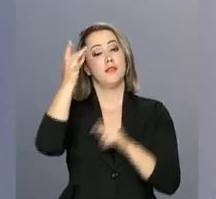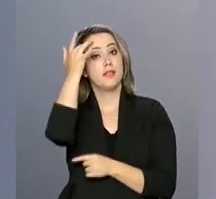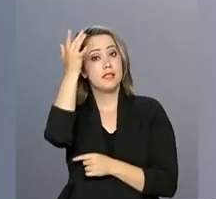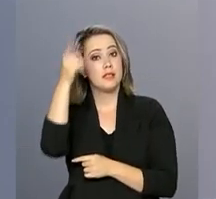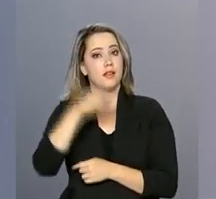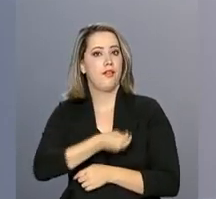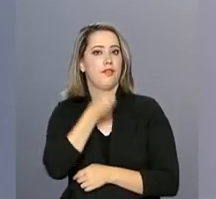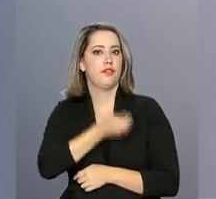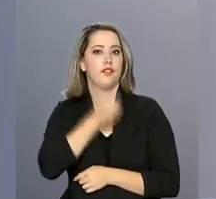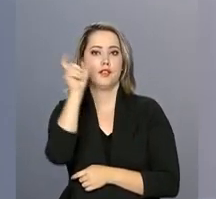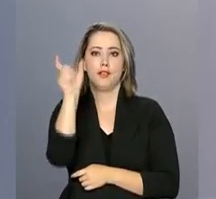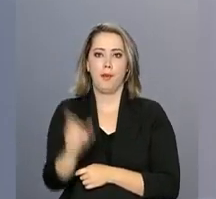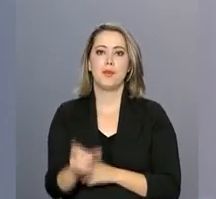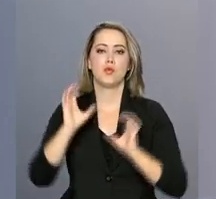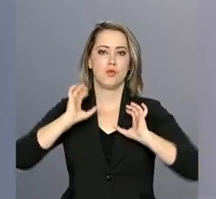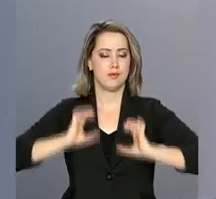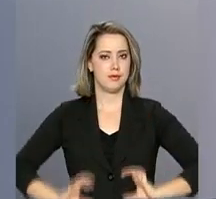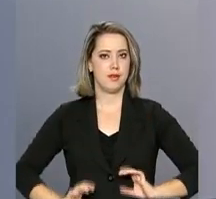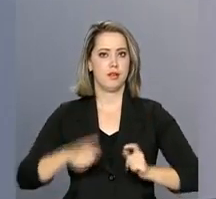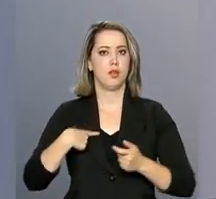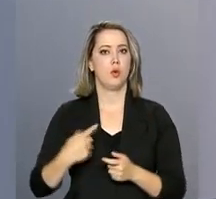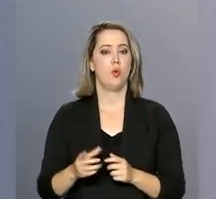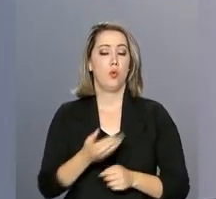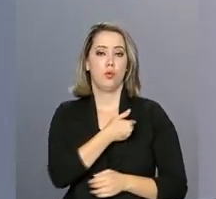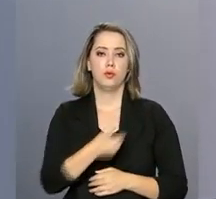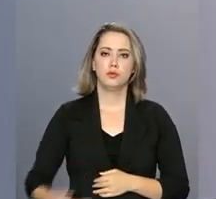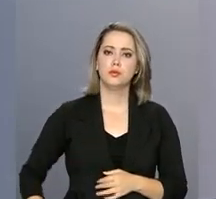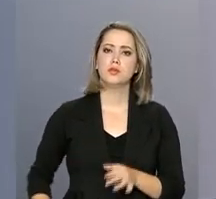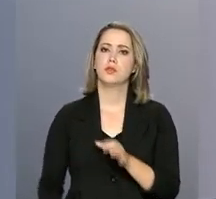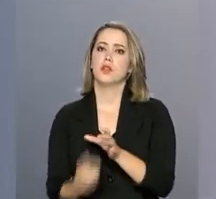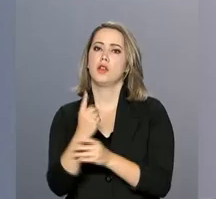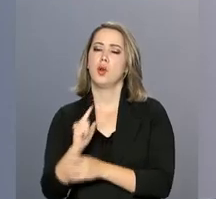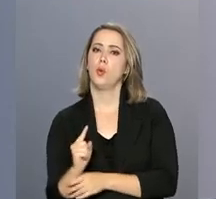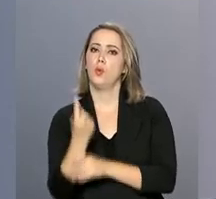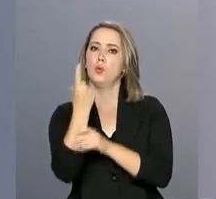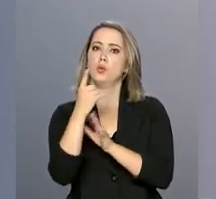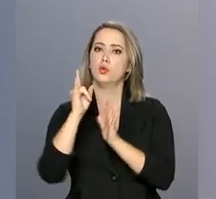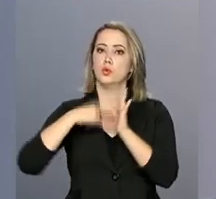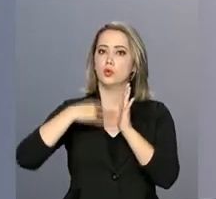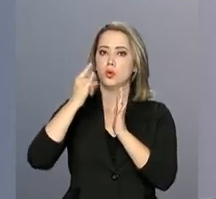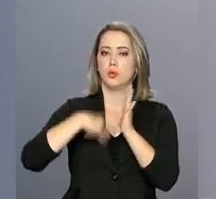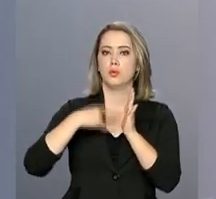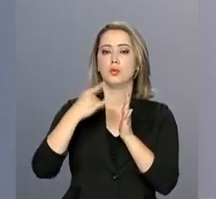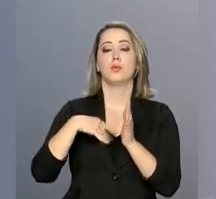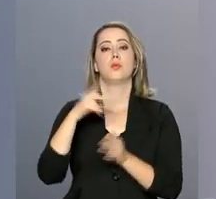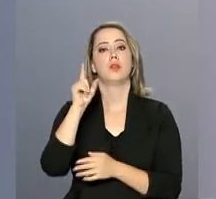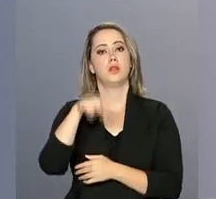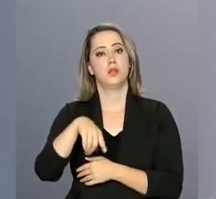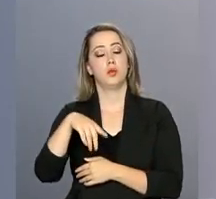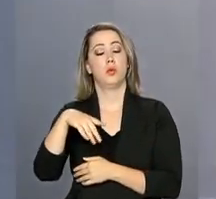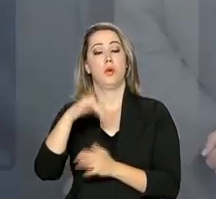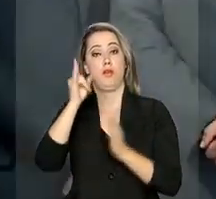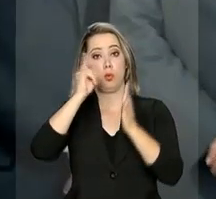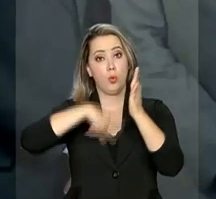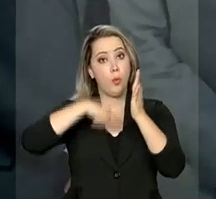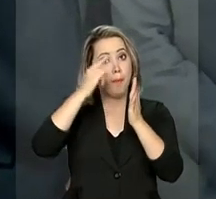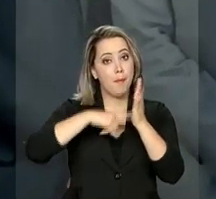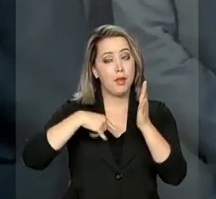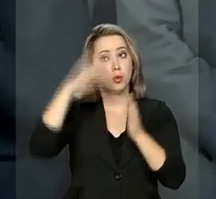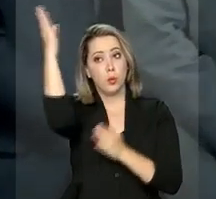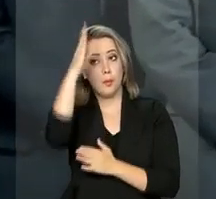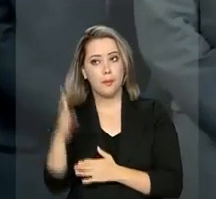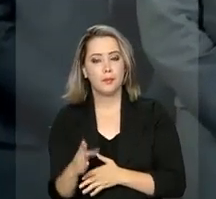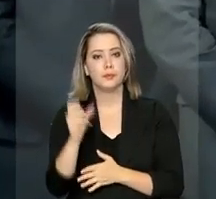cidadão, o governo vai criar um documento único. É a Identificação Civil Nacional. O presidente Michel Temer